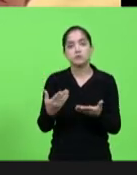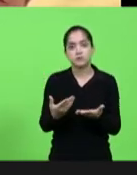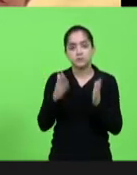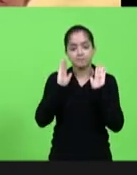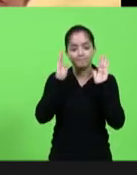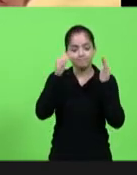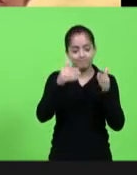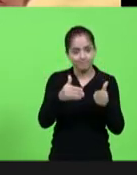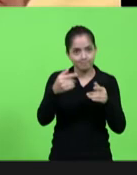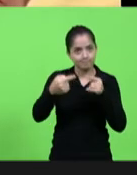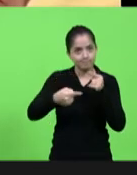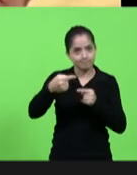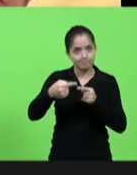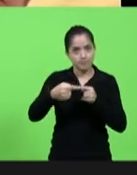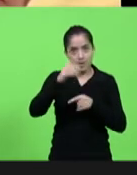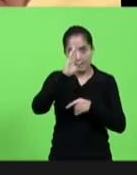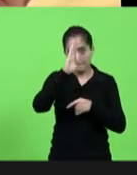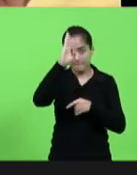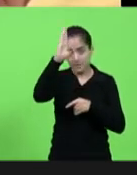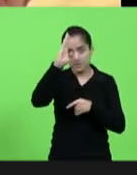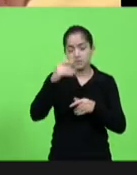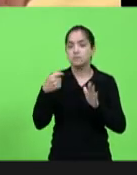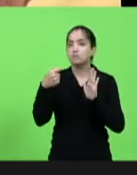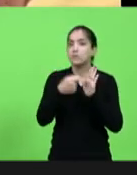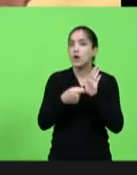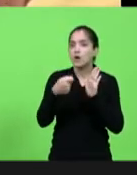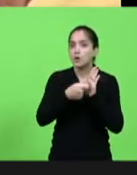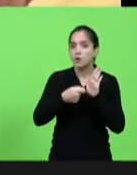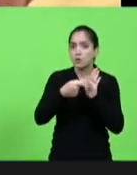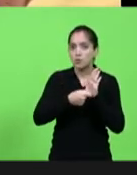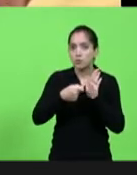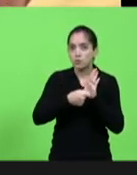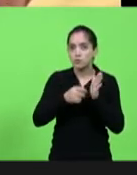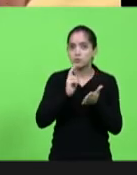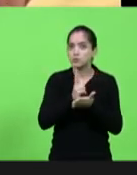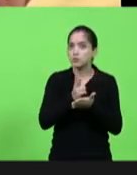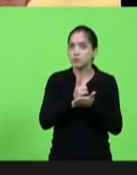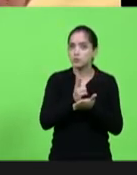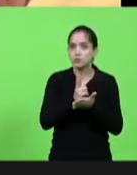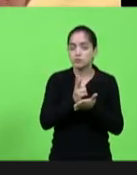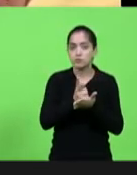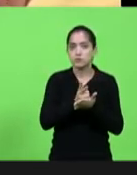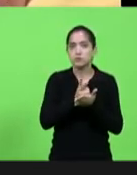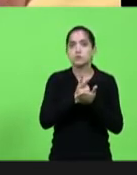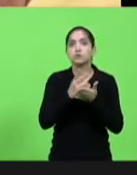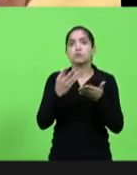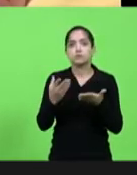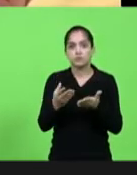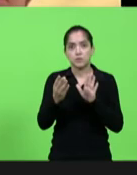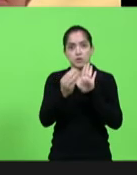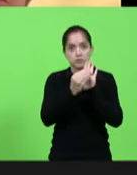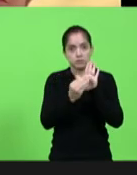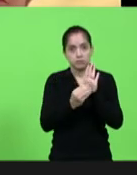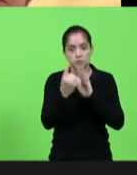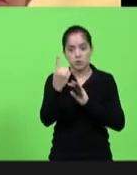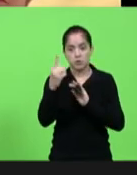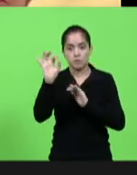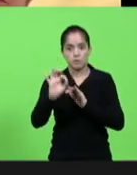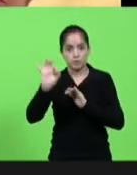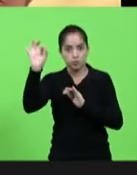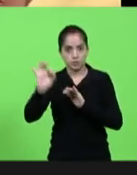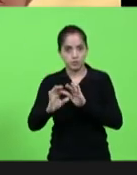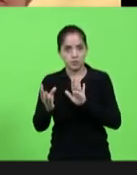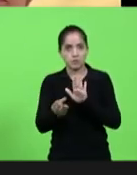precisamos priorizar a luta incessante pela implementação do 1% da receita